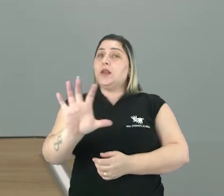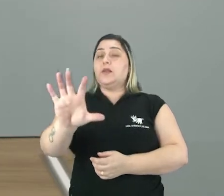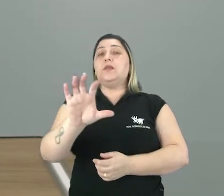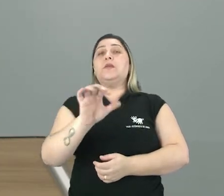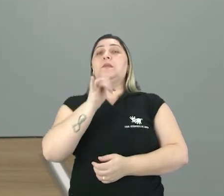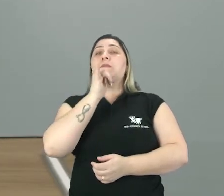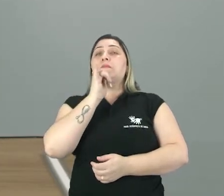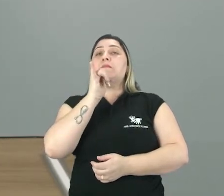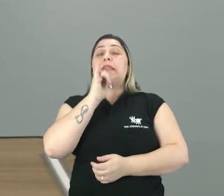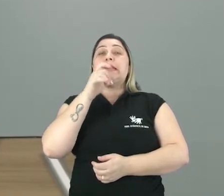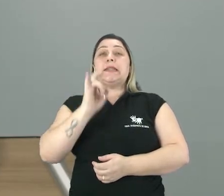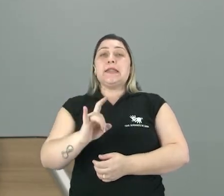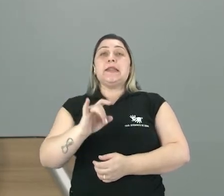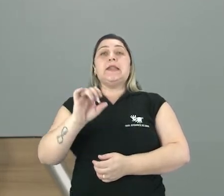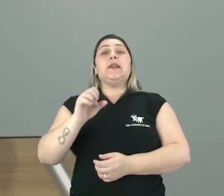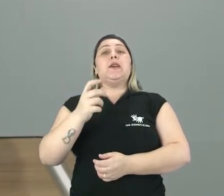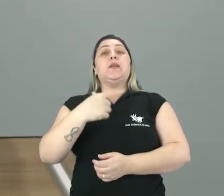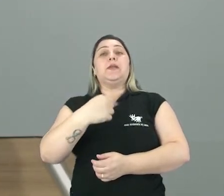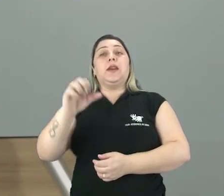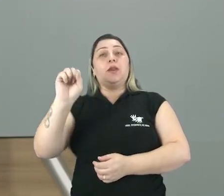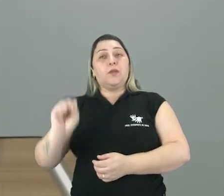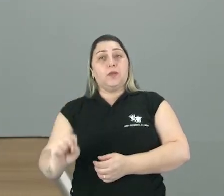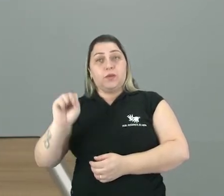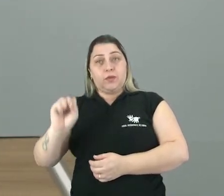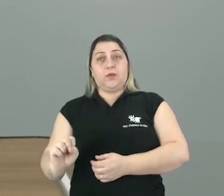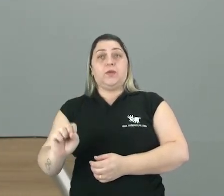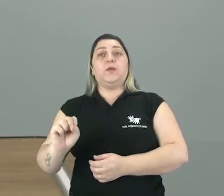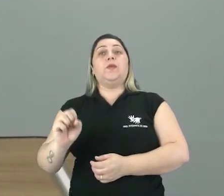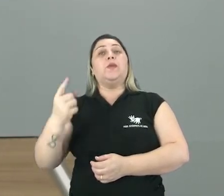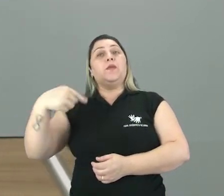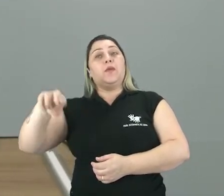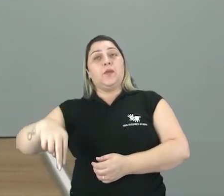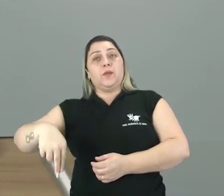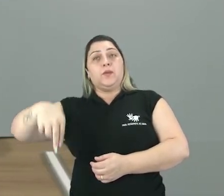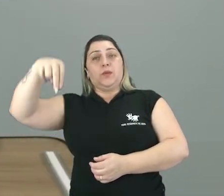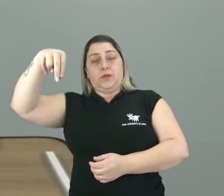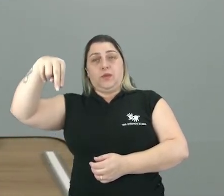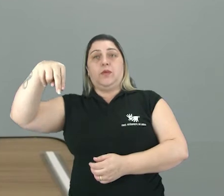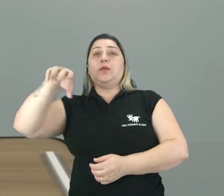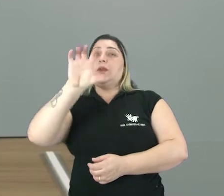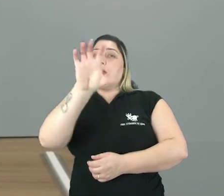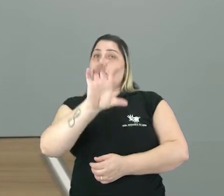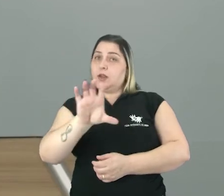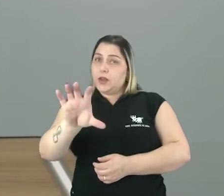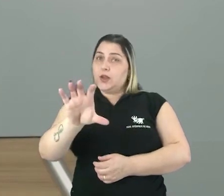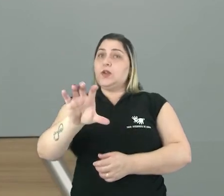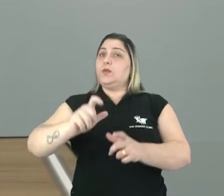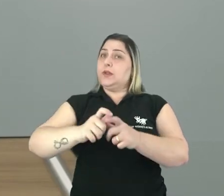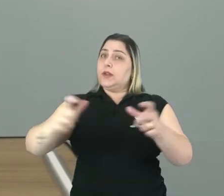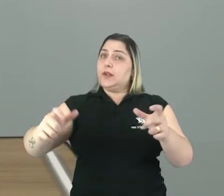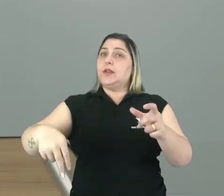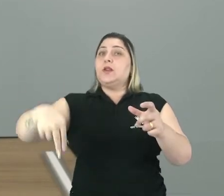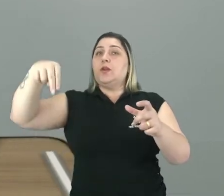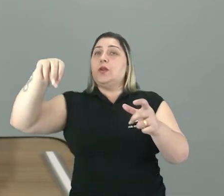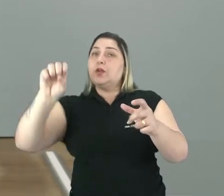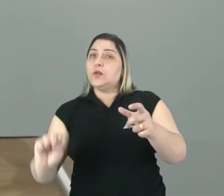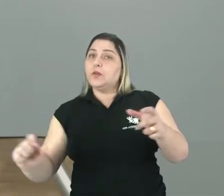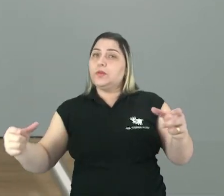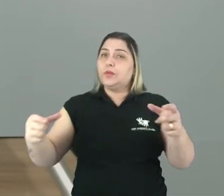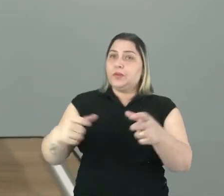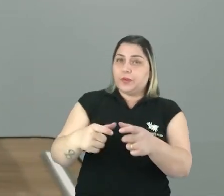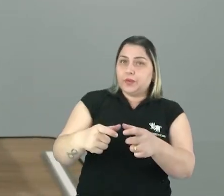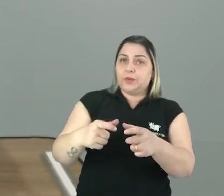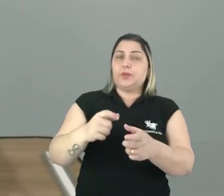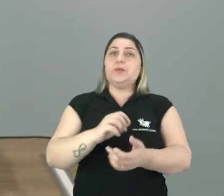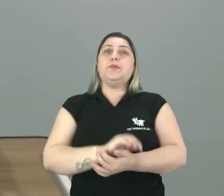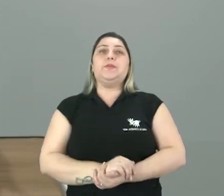exemplo, se eu deixei o sul e fui para o norte, a região norte, ela vai... Se está recebendo cada vez mais pessoas, ela vai aumentar